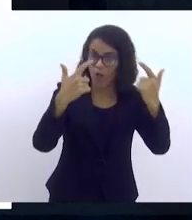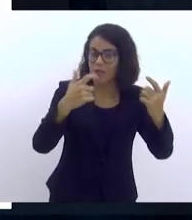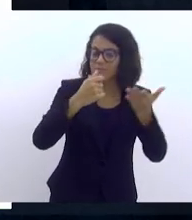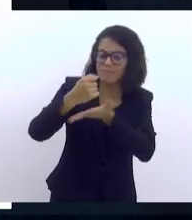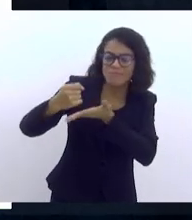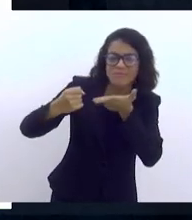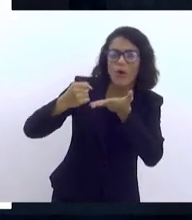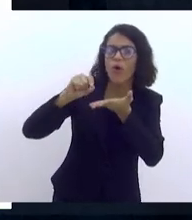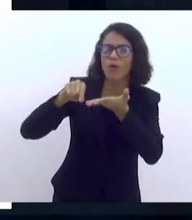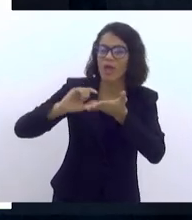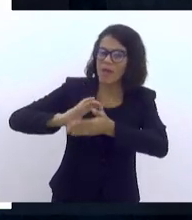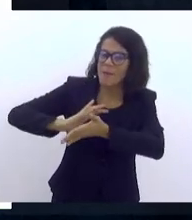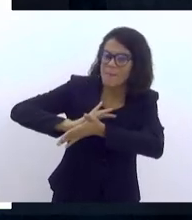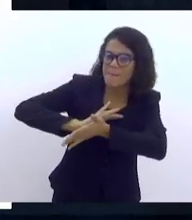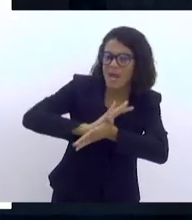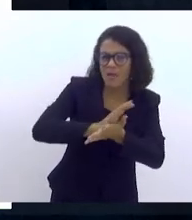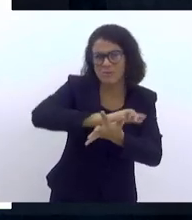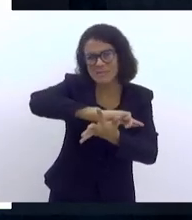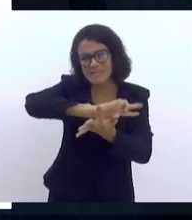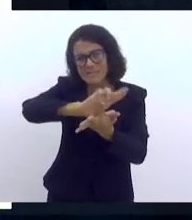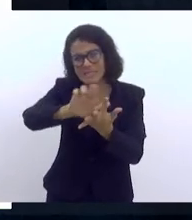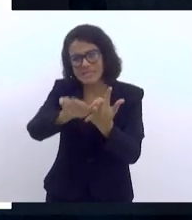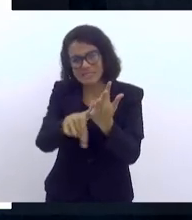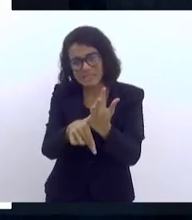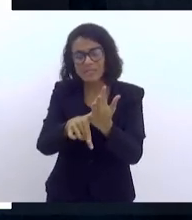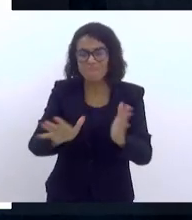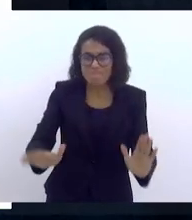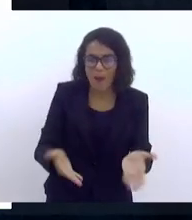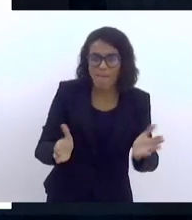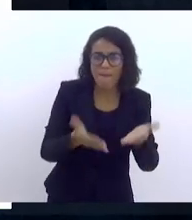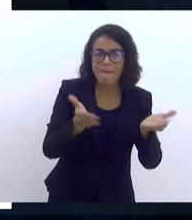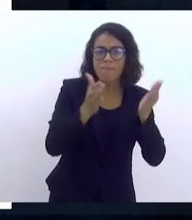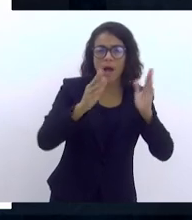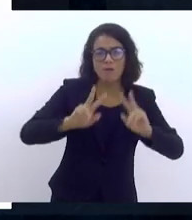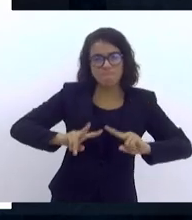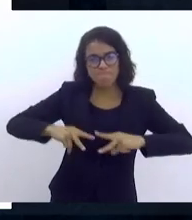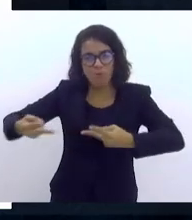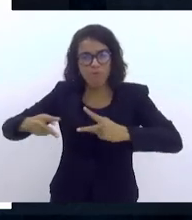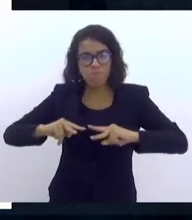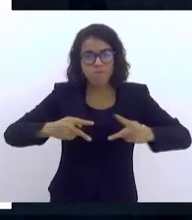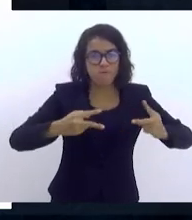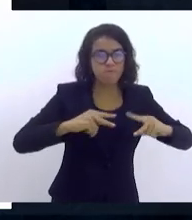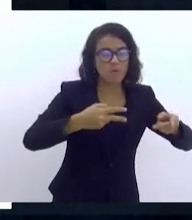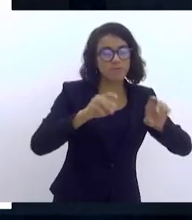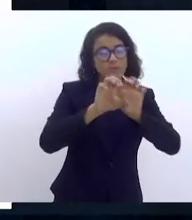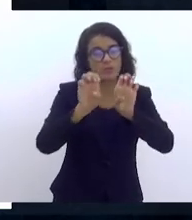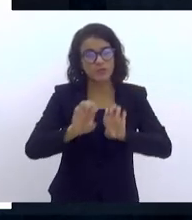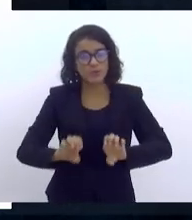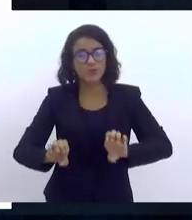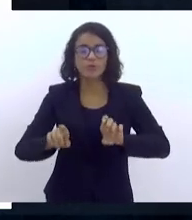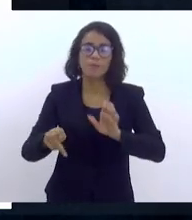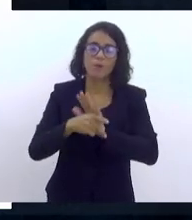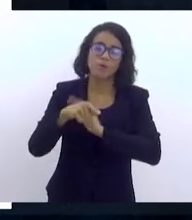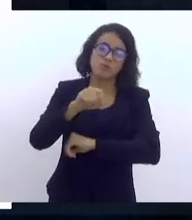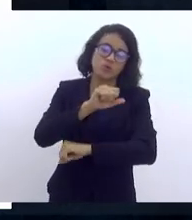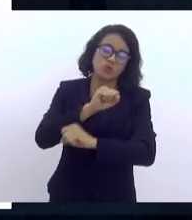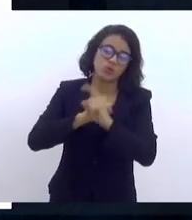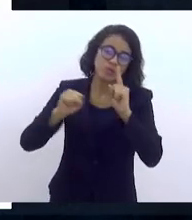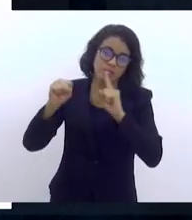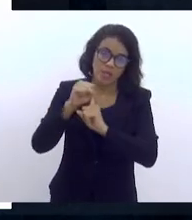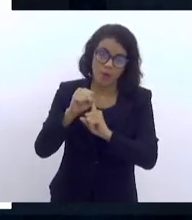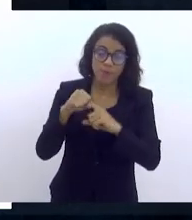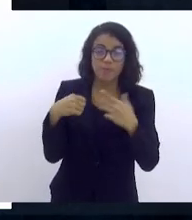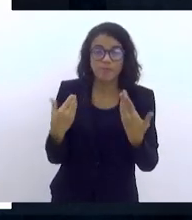base é um conjunto de preconceitos que são alimentados e reproduzidos na nossa própria estrutura social. Então,